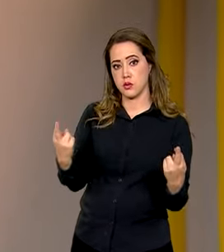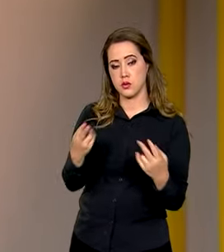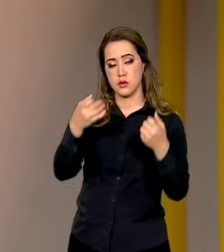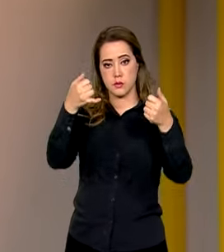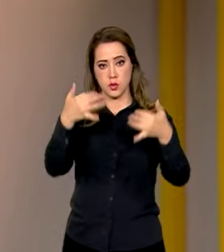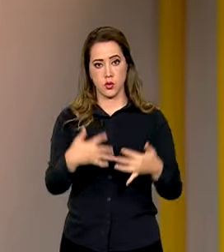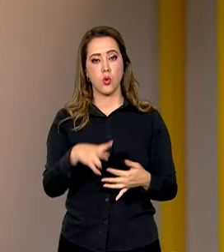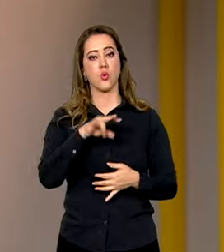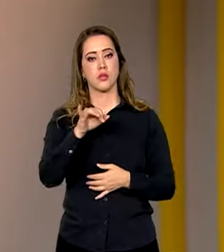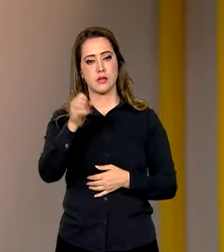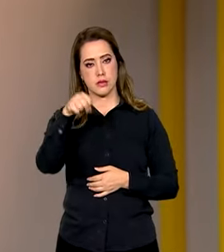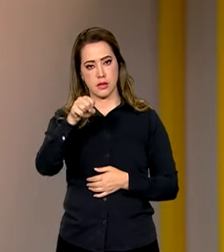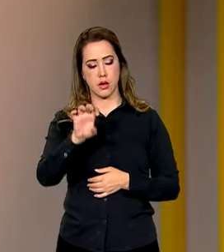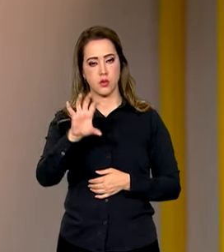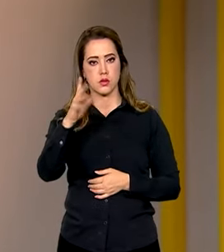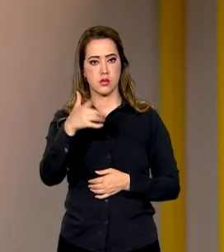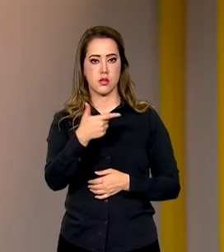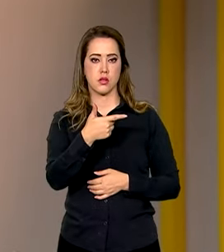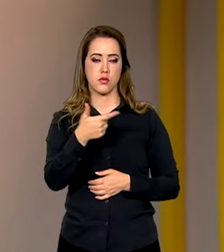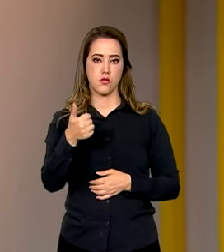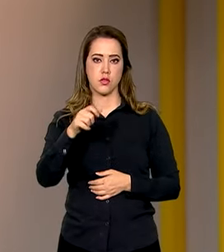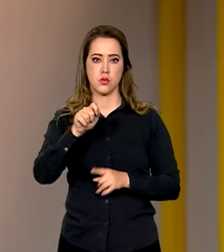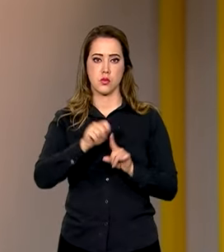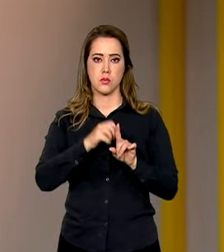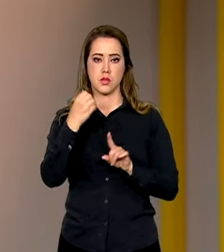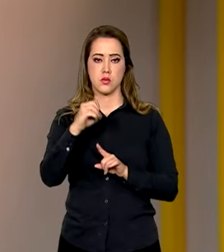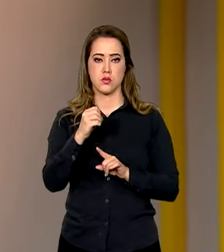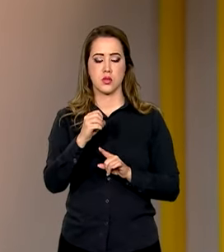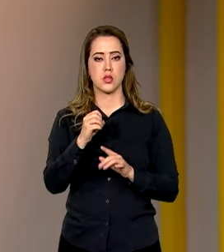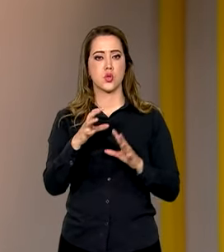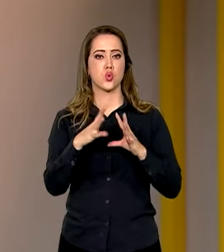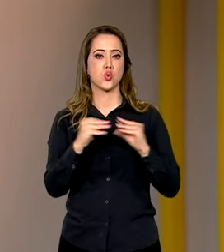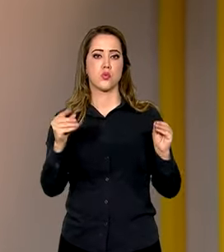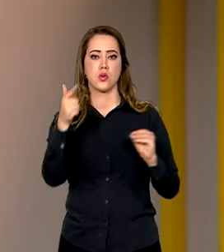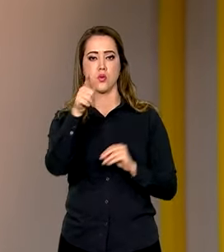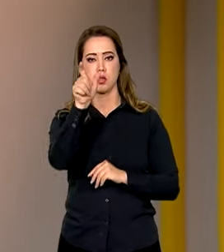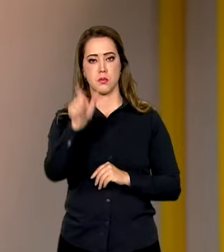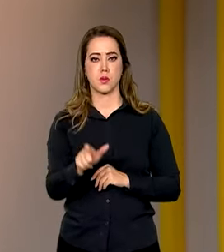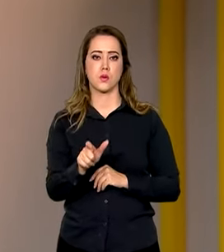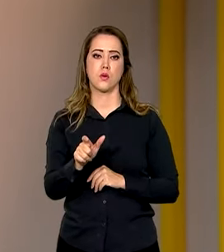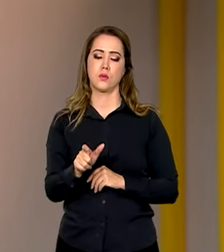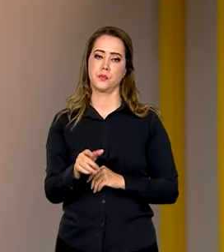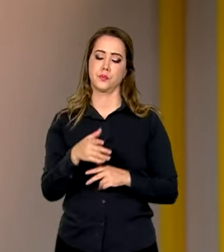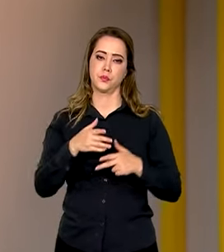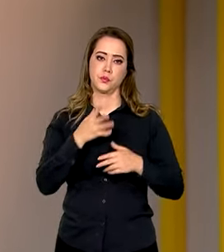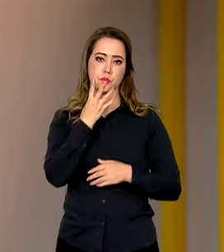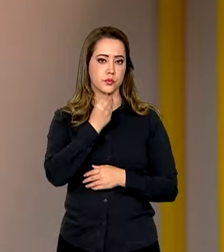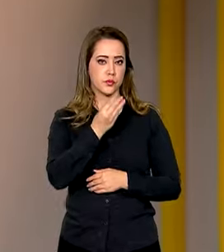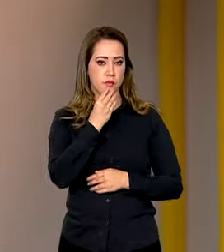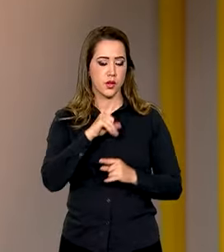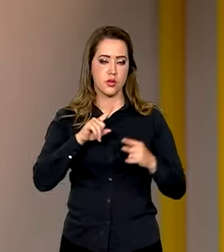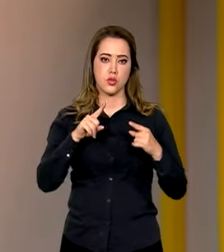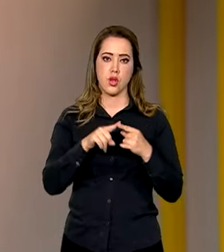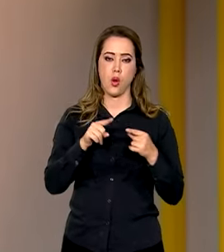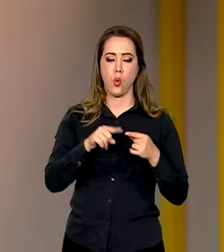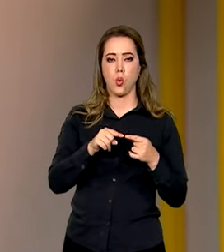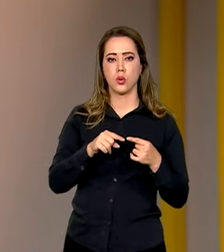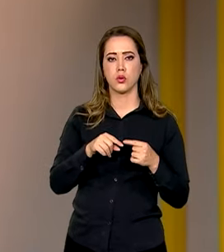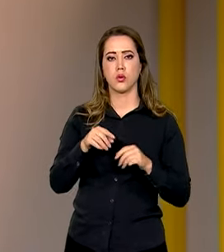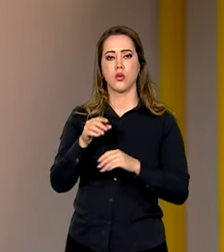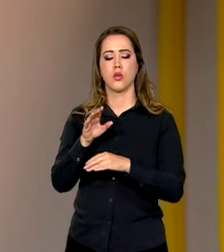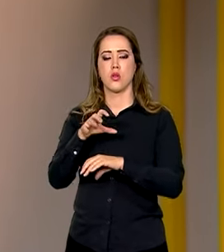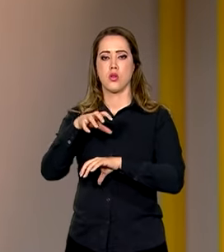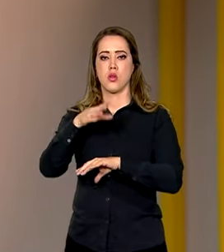sábado, dia 21 de outubro, sobre o desaparecimento de mais um brasileiro em Israel. Segundo o Itamaraty, a informação foi